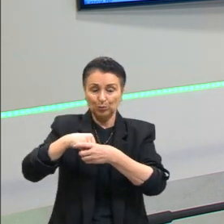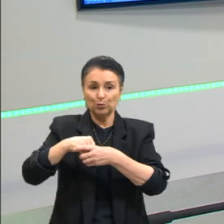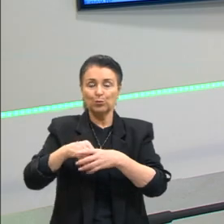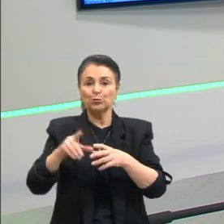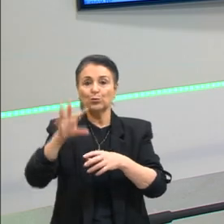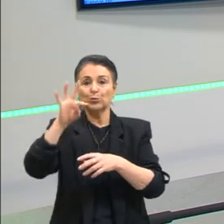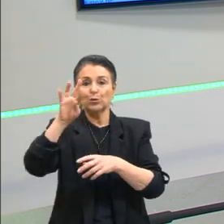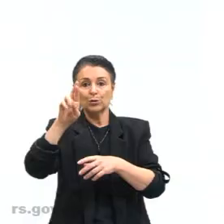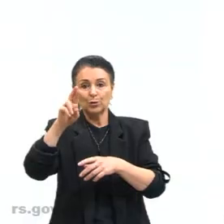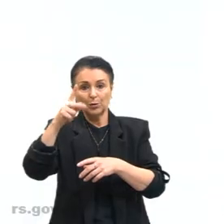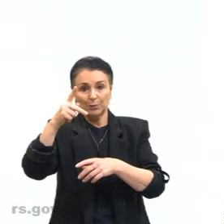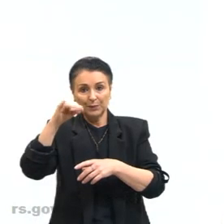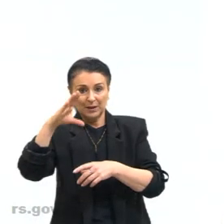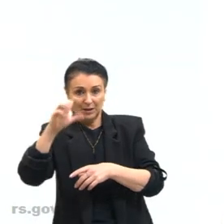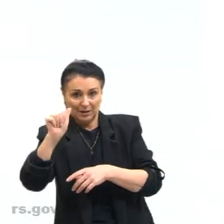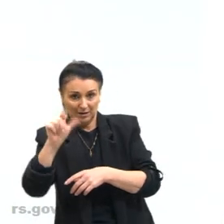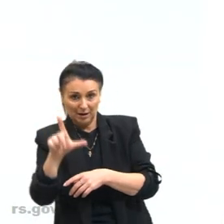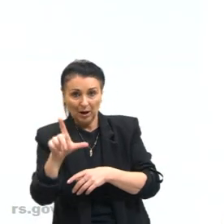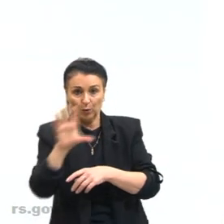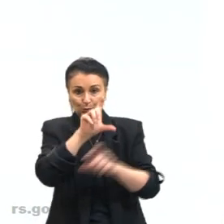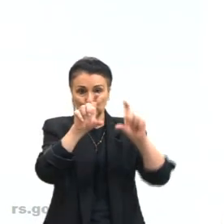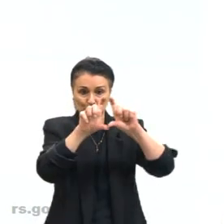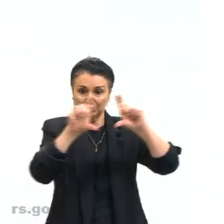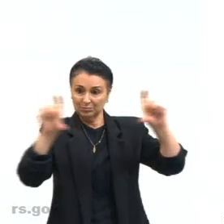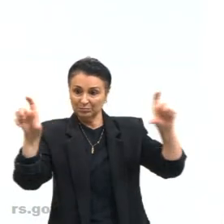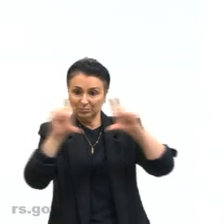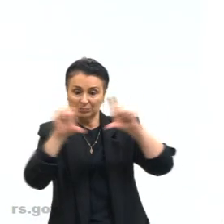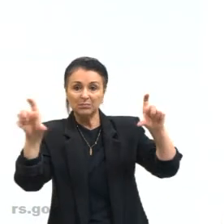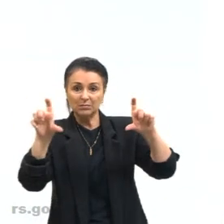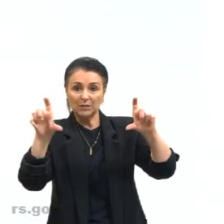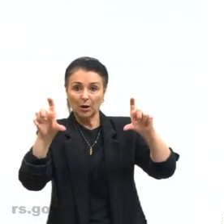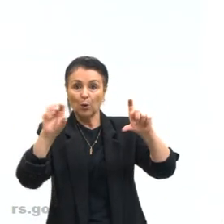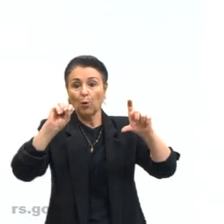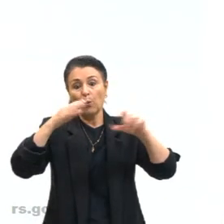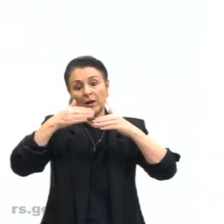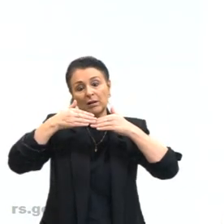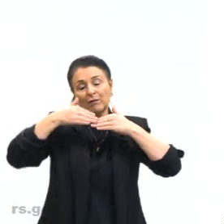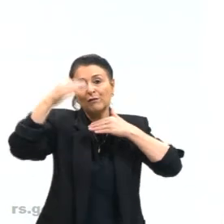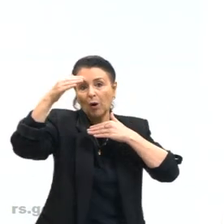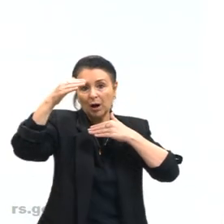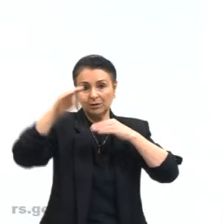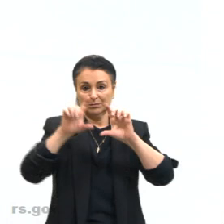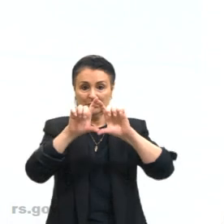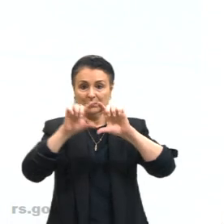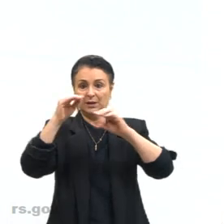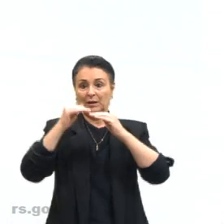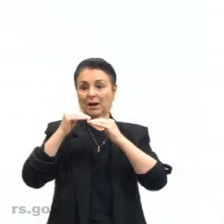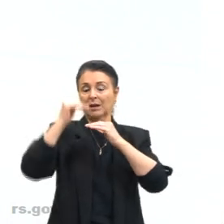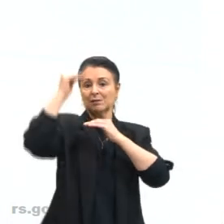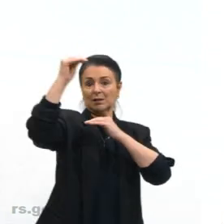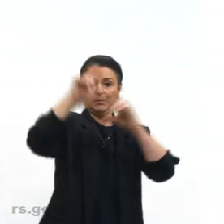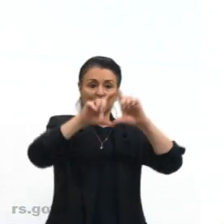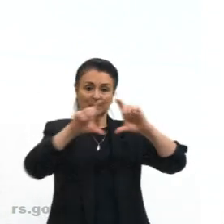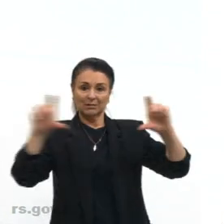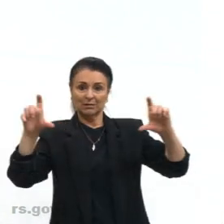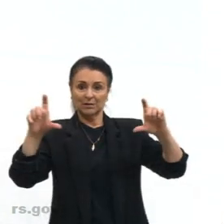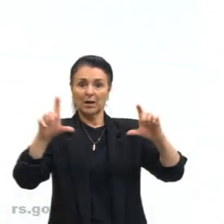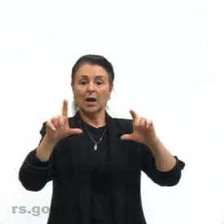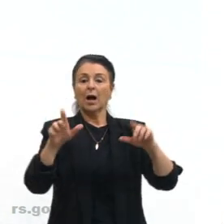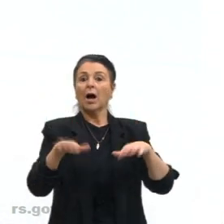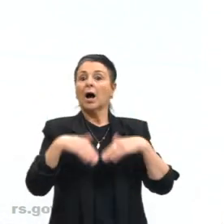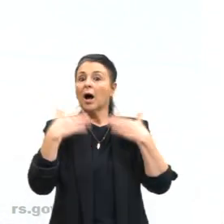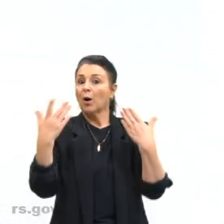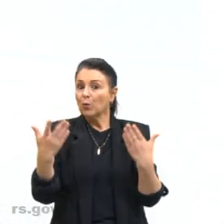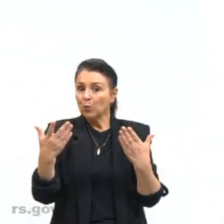ciclone tropical. Se for fora, vai ser um ciclone extra tropical. Alguns ciclones, né, eles acabam ficando tão grandes